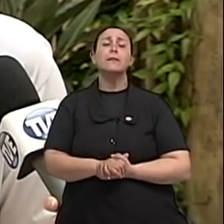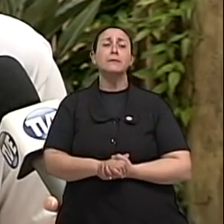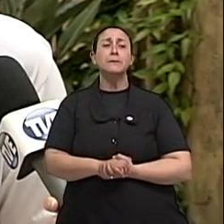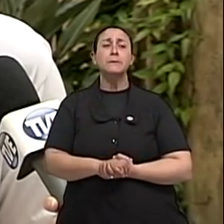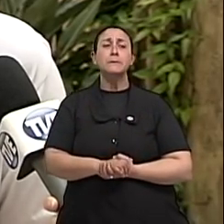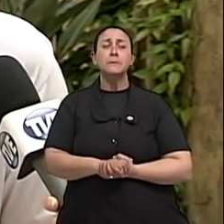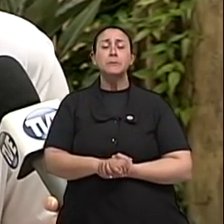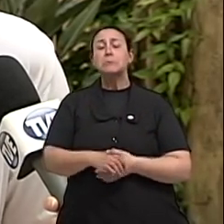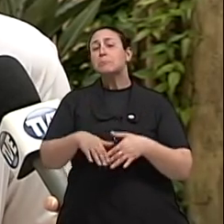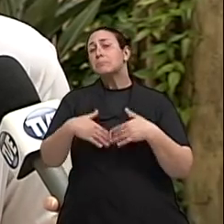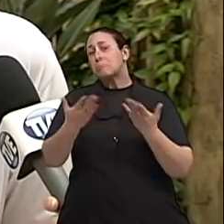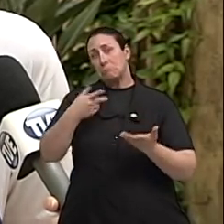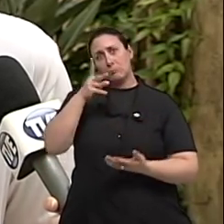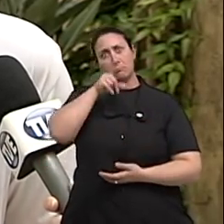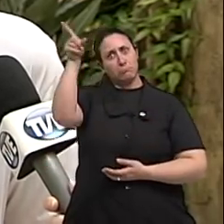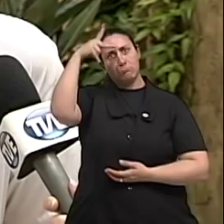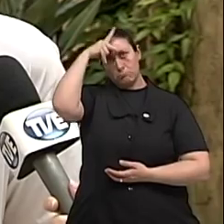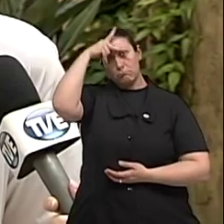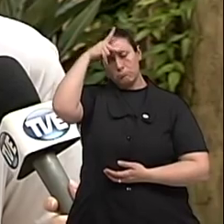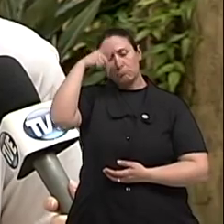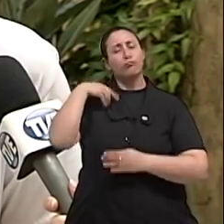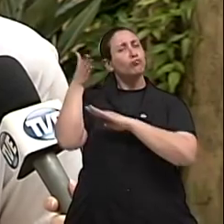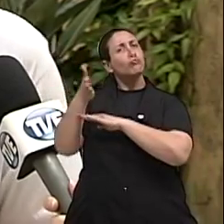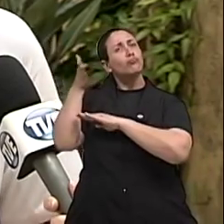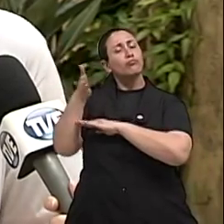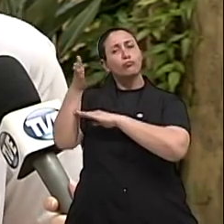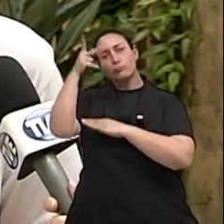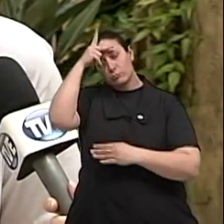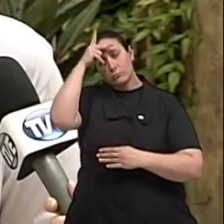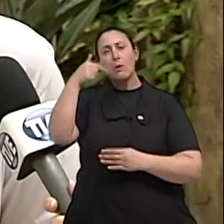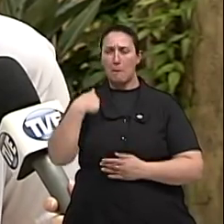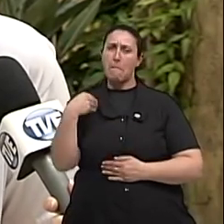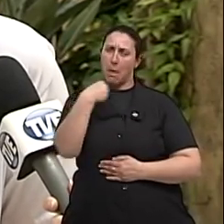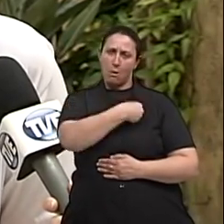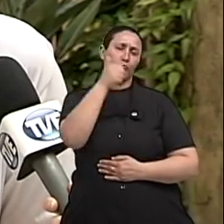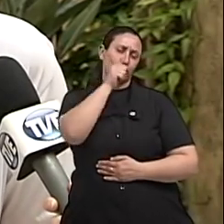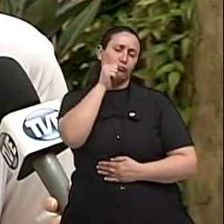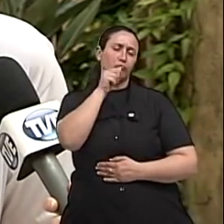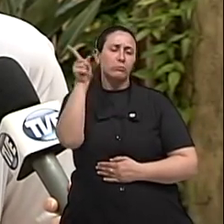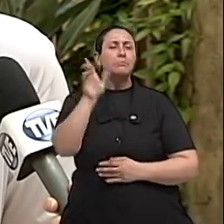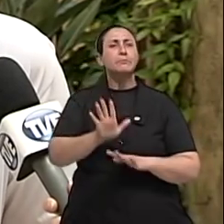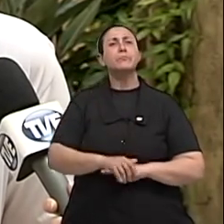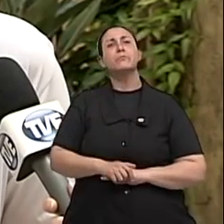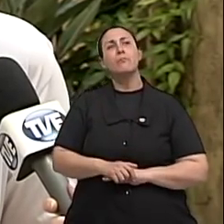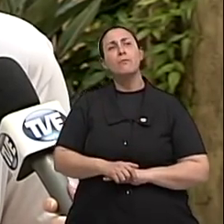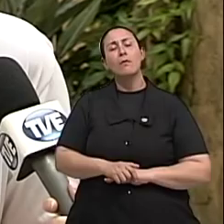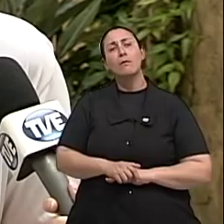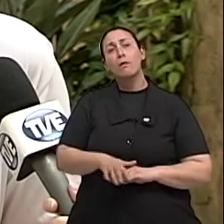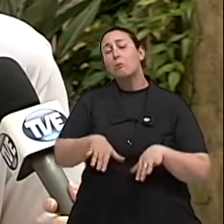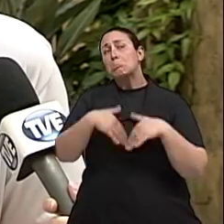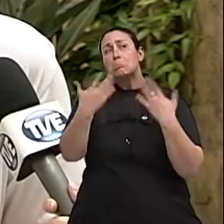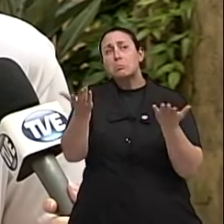E consultava em Pelotas ainda, conseguia com a minha médica de lá. Até que